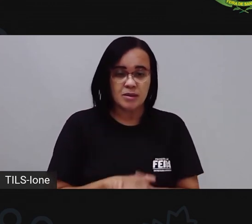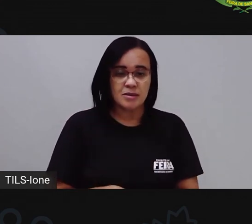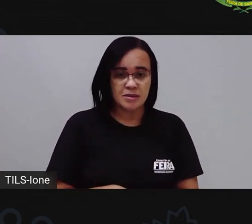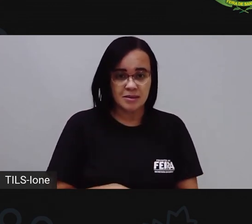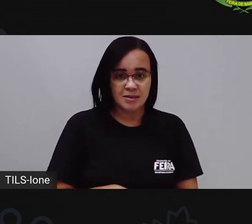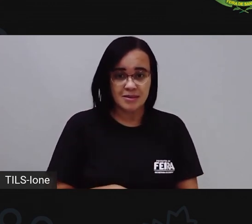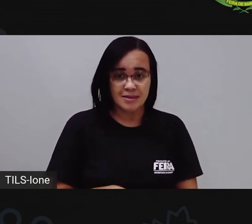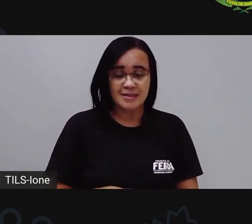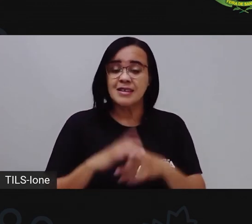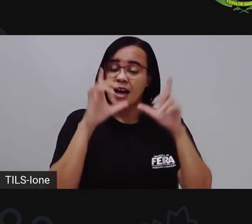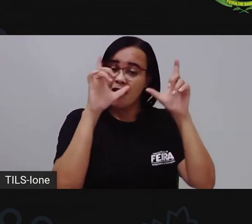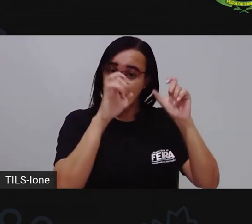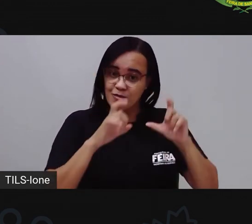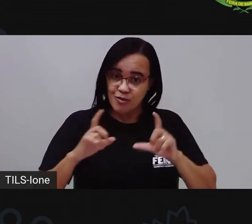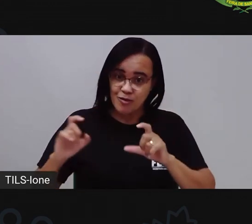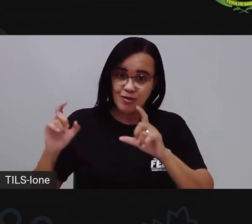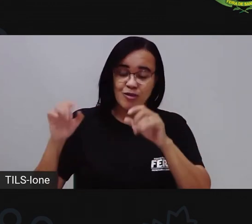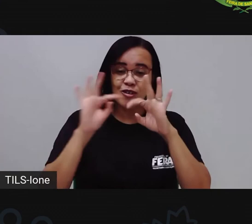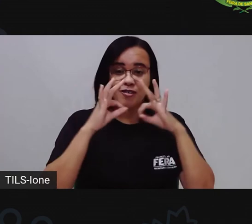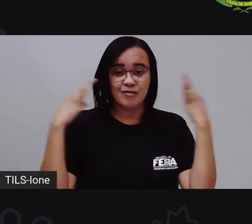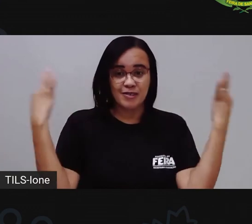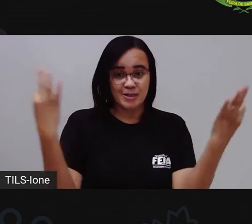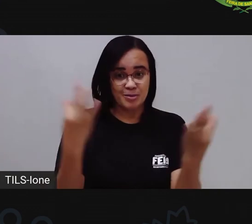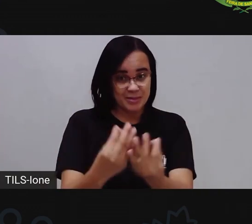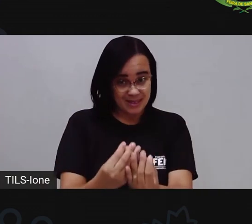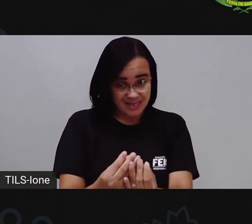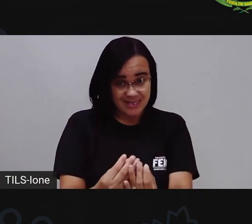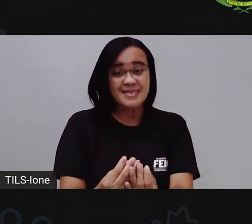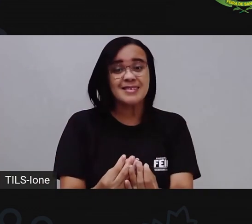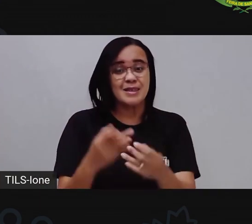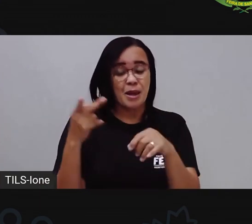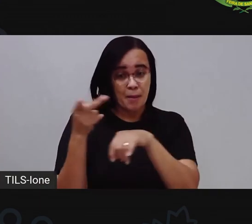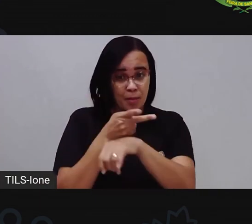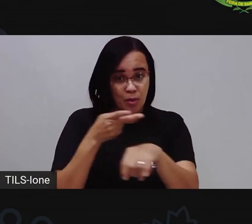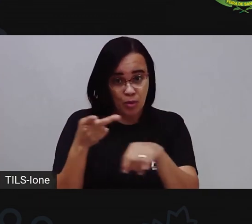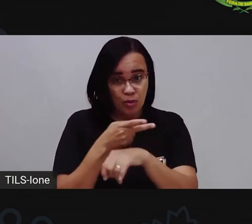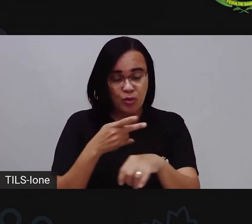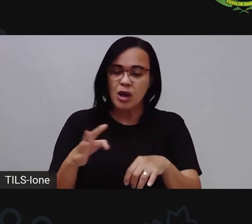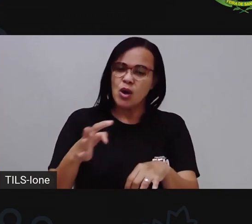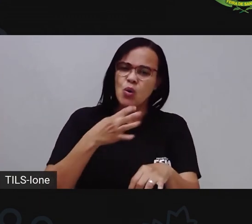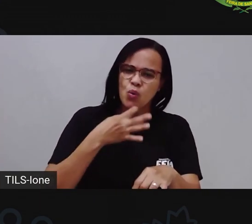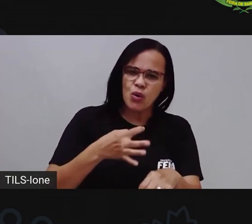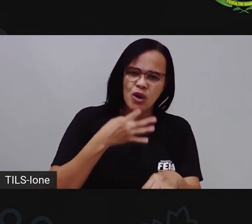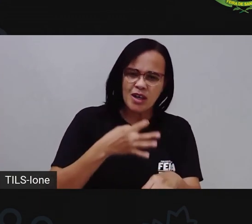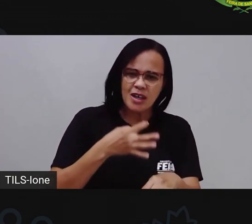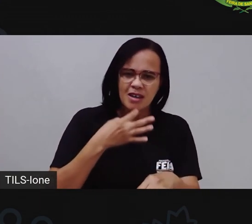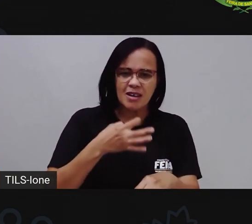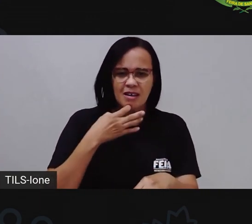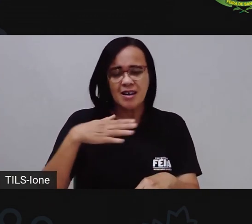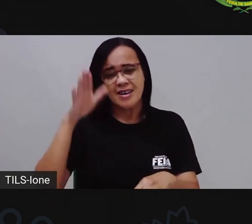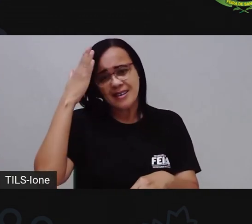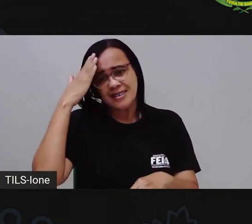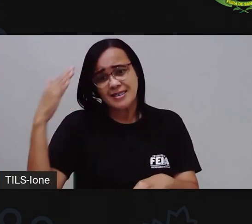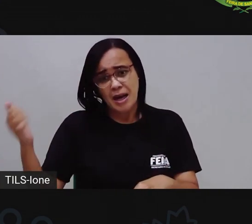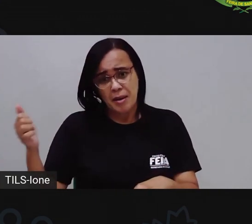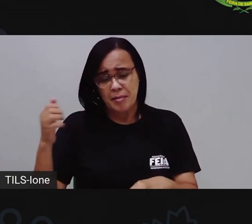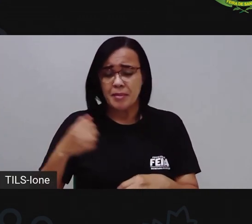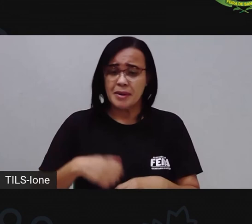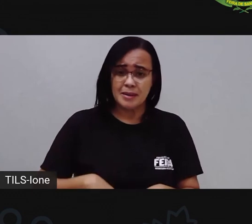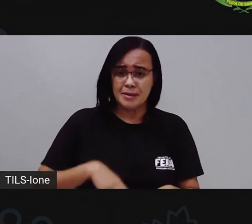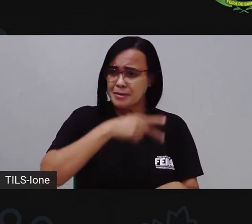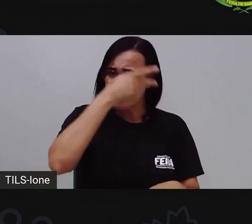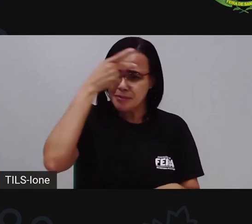As fotos, né? Dos familiares de vocês, né? Procurem conhecer quem foi que veio antes de vocês, tá bom?